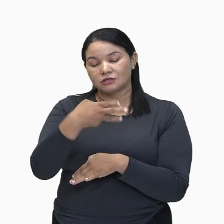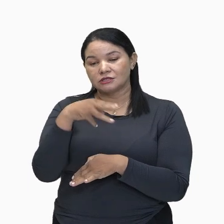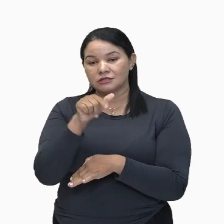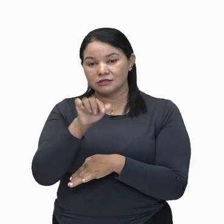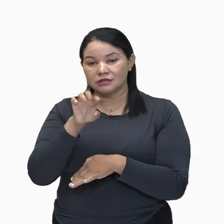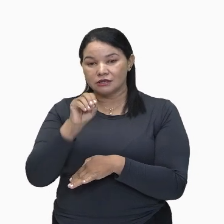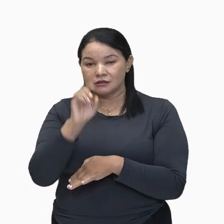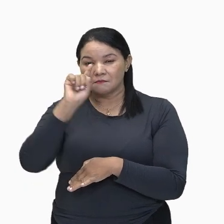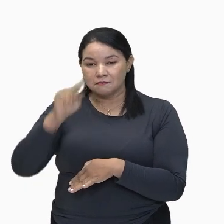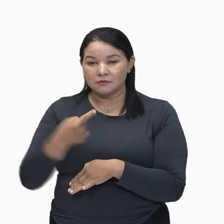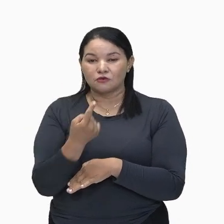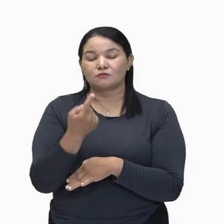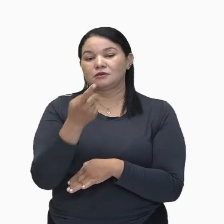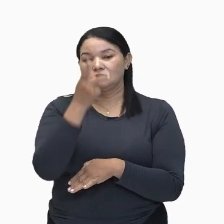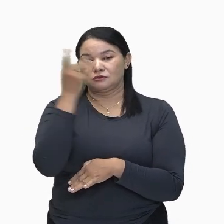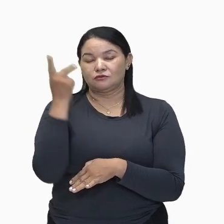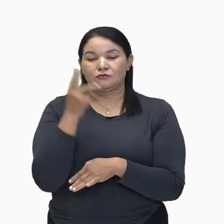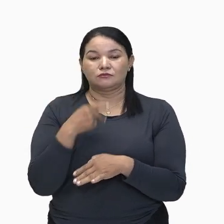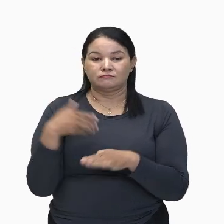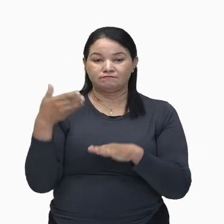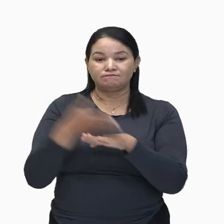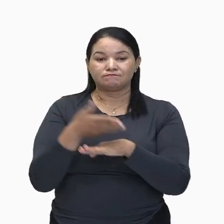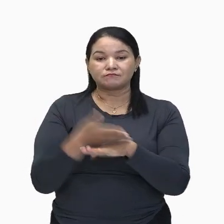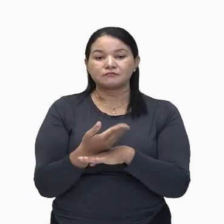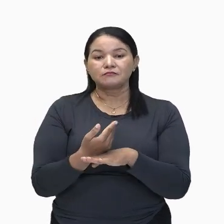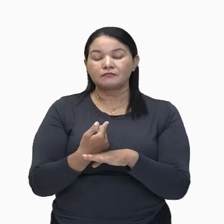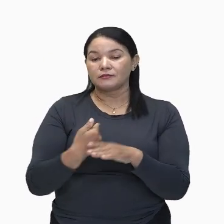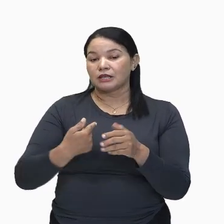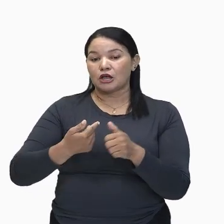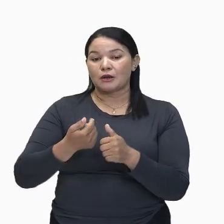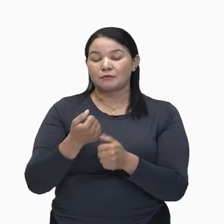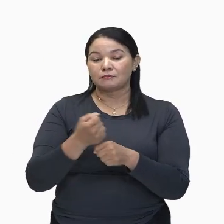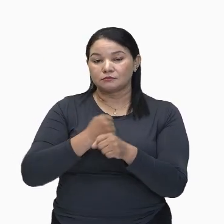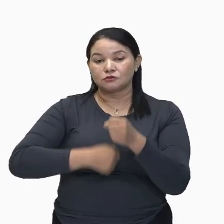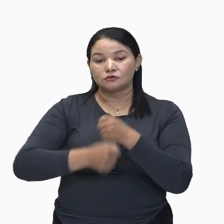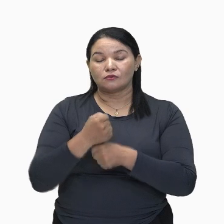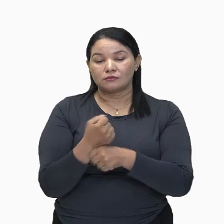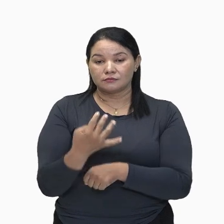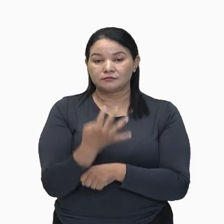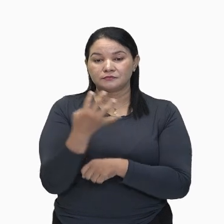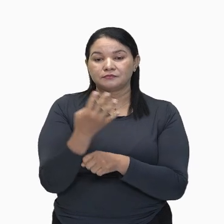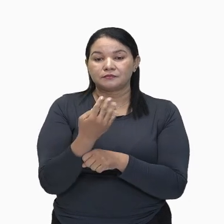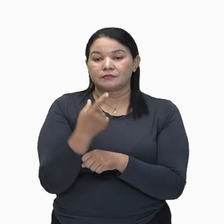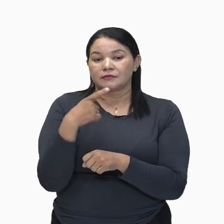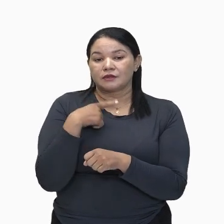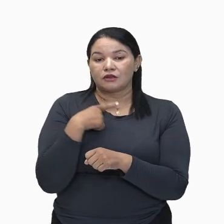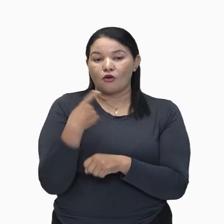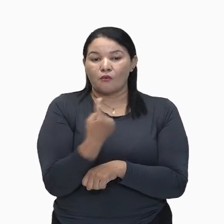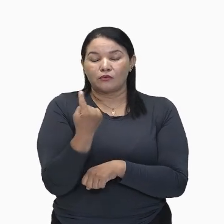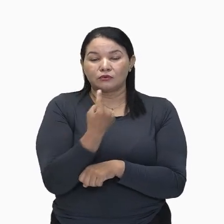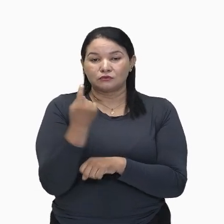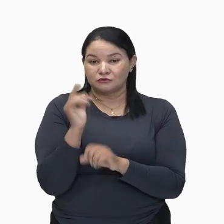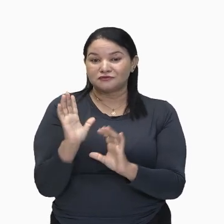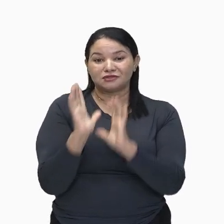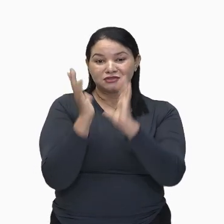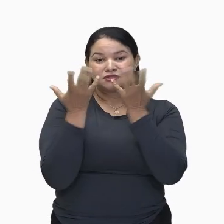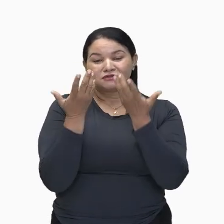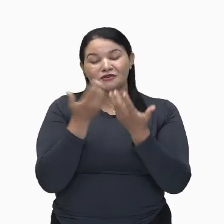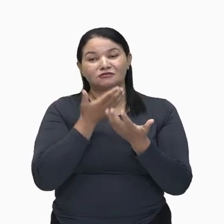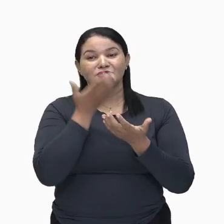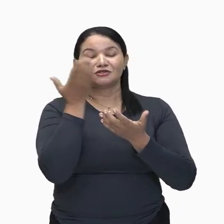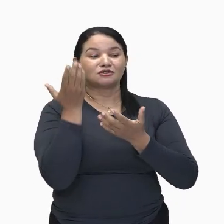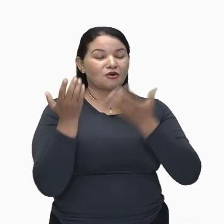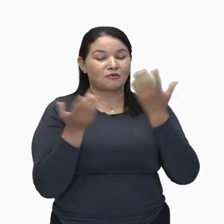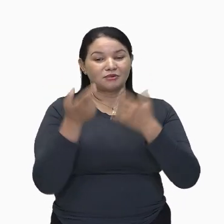mil pessoas. Em seus primeiros quatro anos, se manteve como o único festival de ópera da